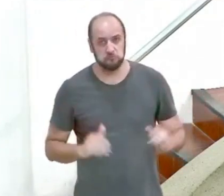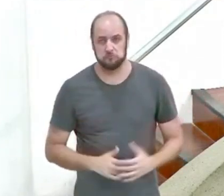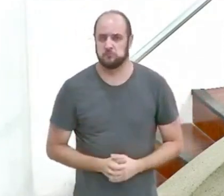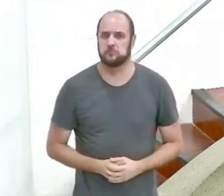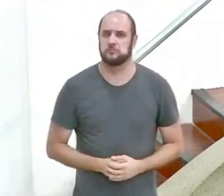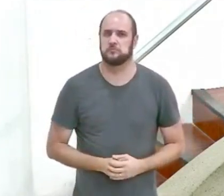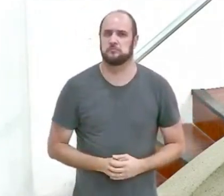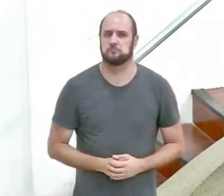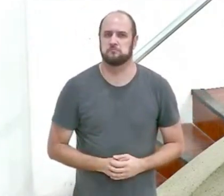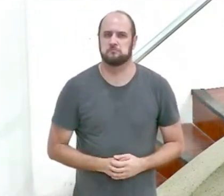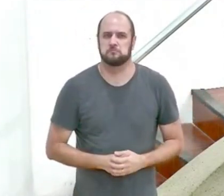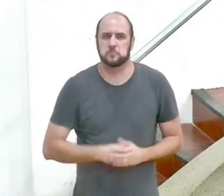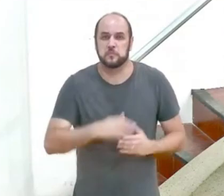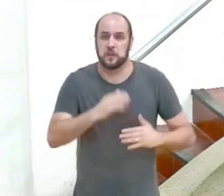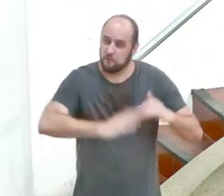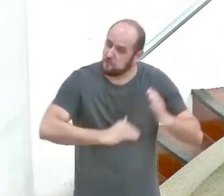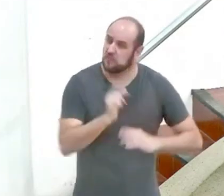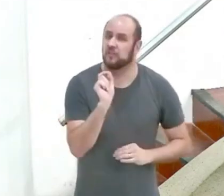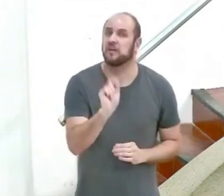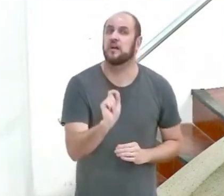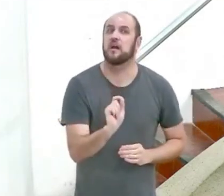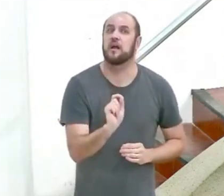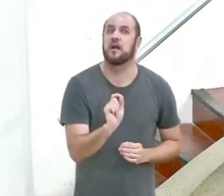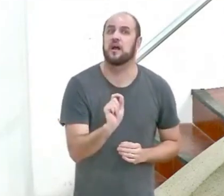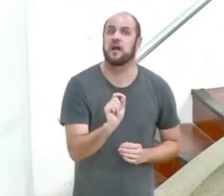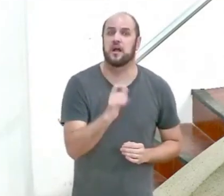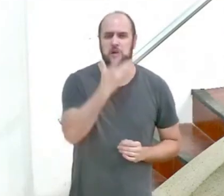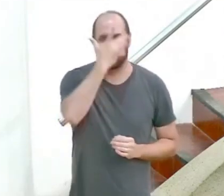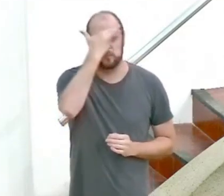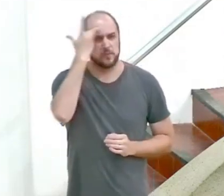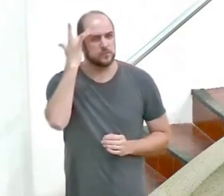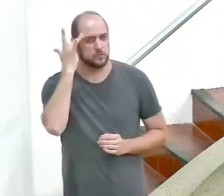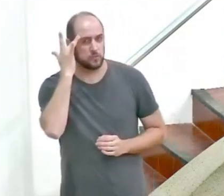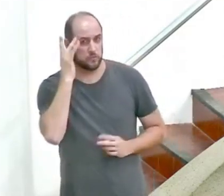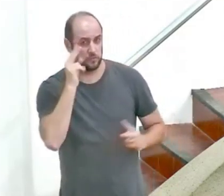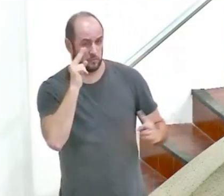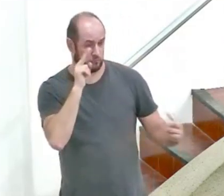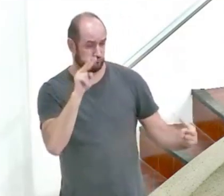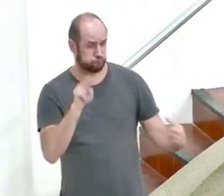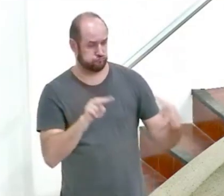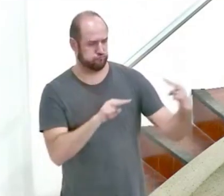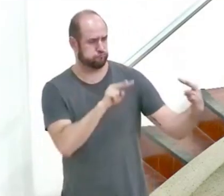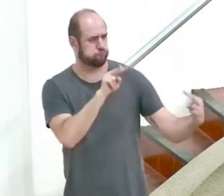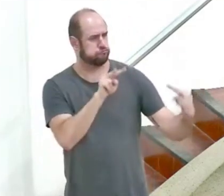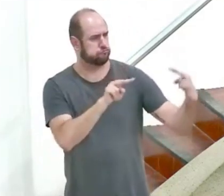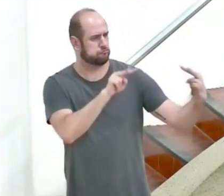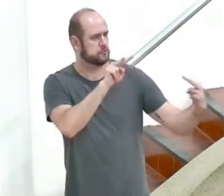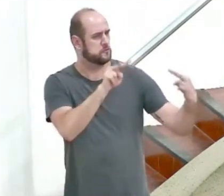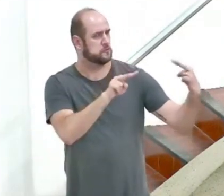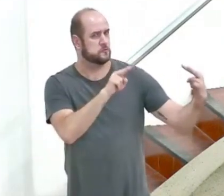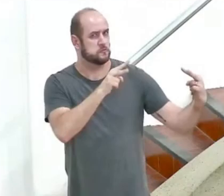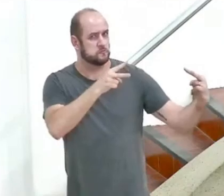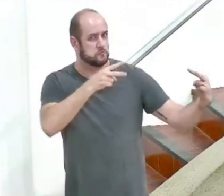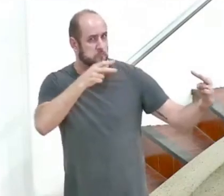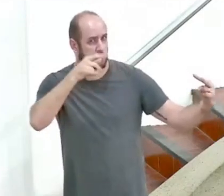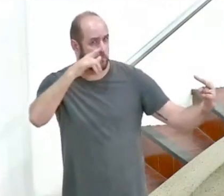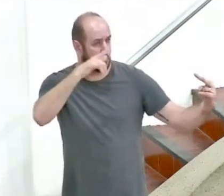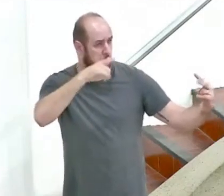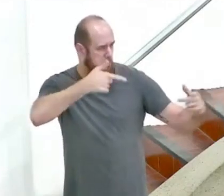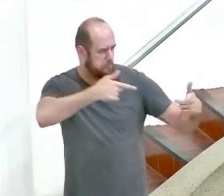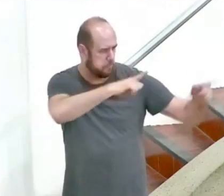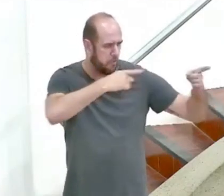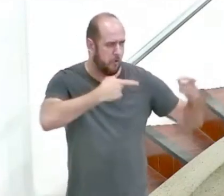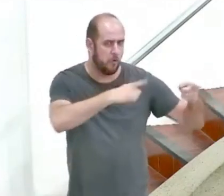não é isso que se faz quando alguém insinua olhares para despertar o desejo em outras pessoas